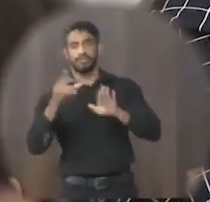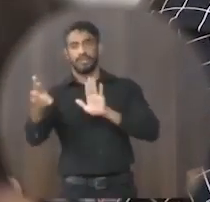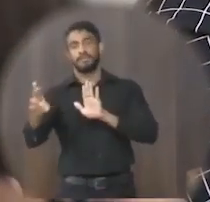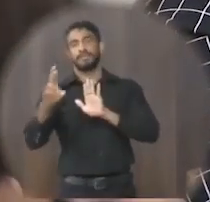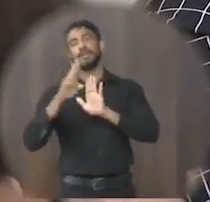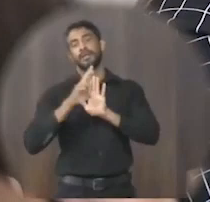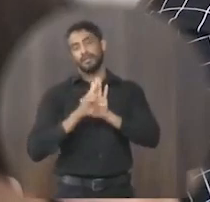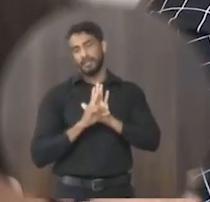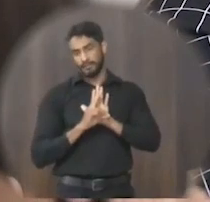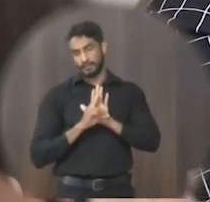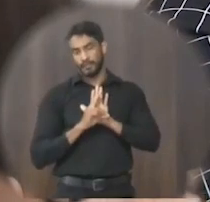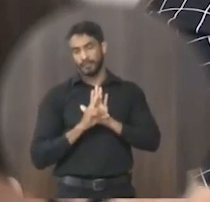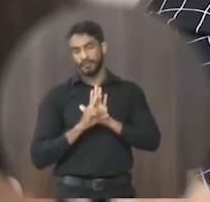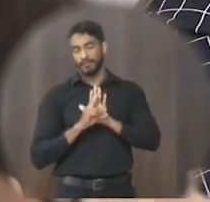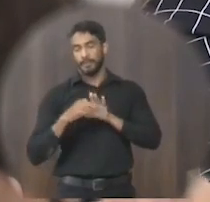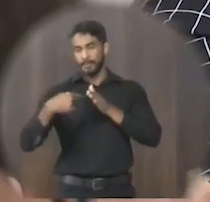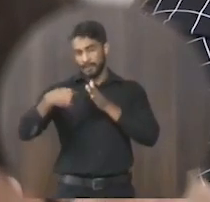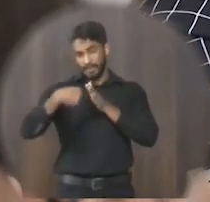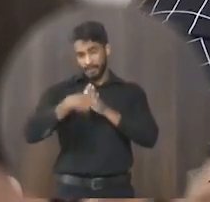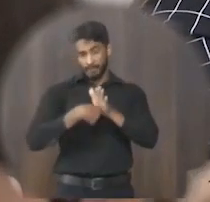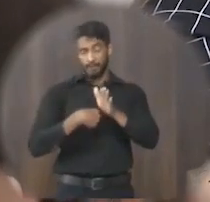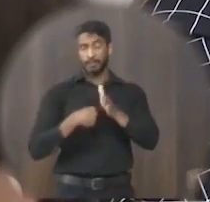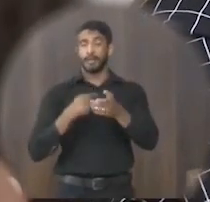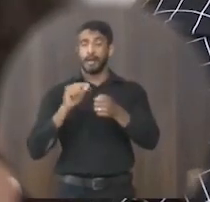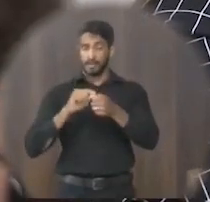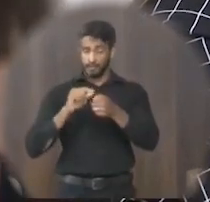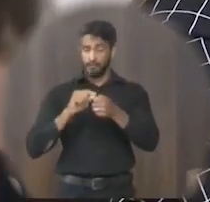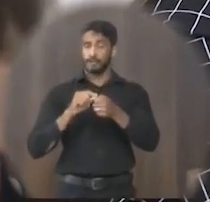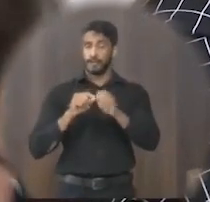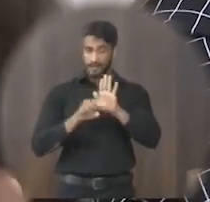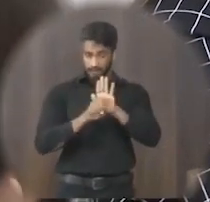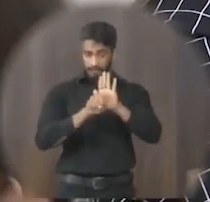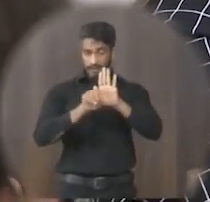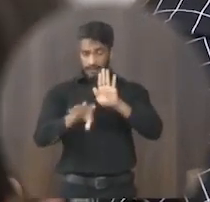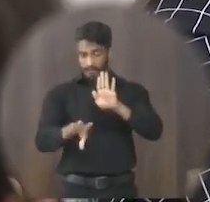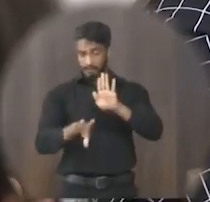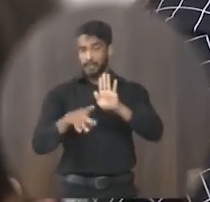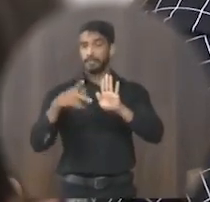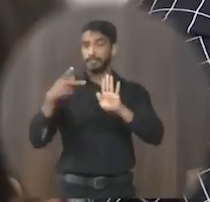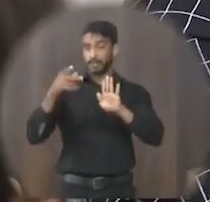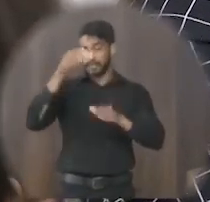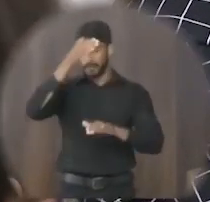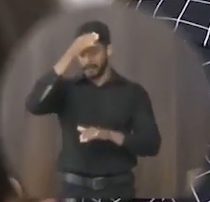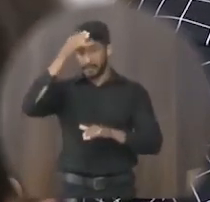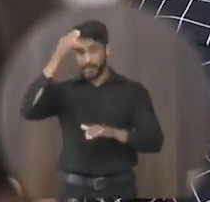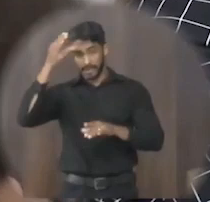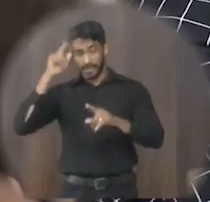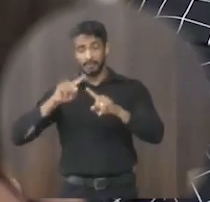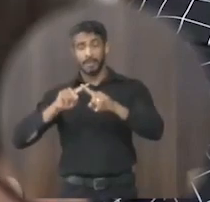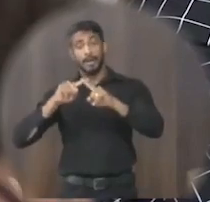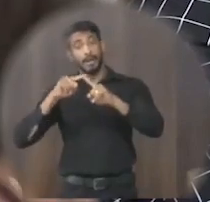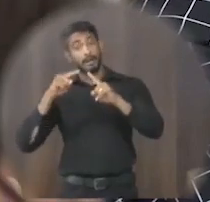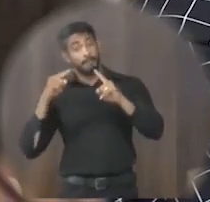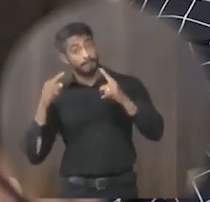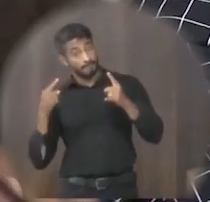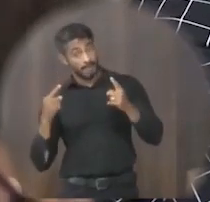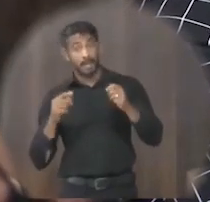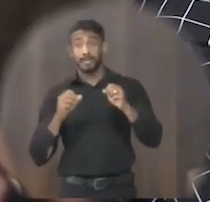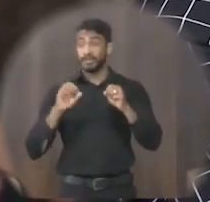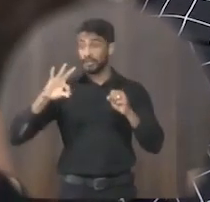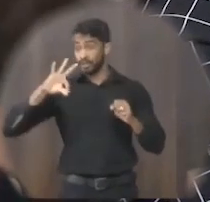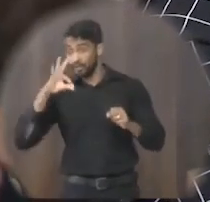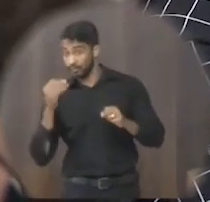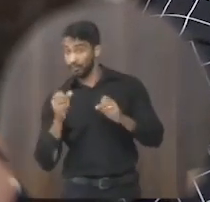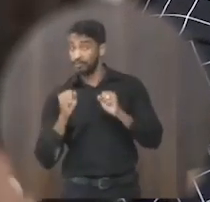e aí ao me procurar eu falei não eu faço o requerimento através da casa mas não necessariamente que todos